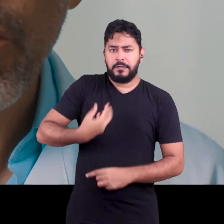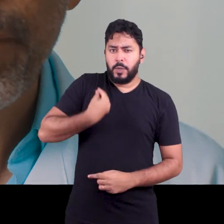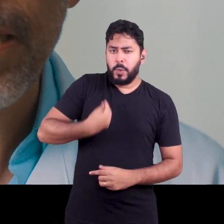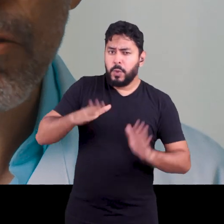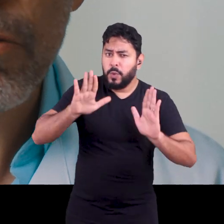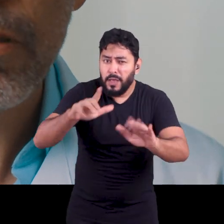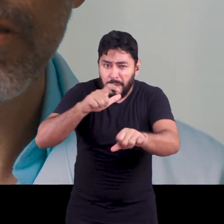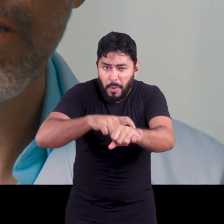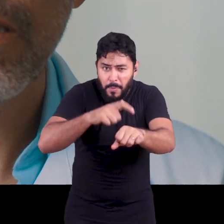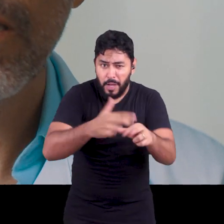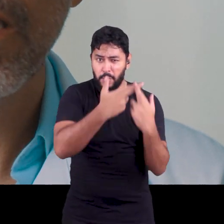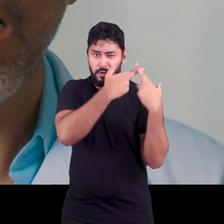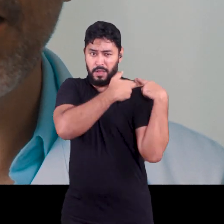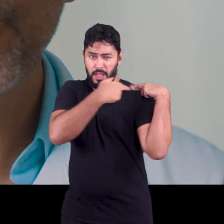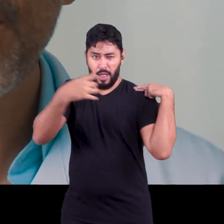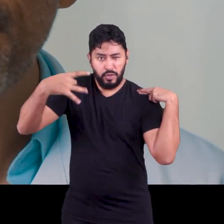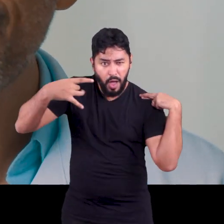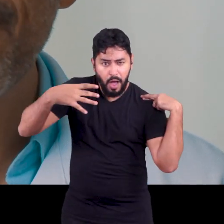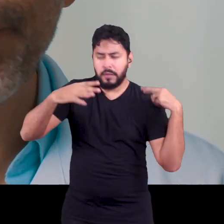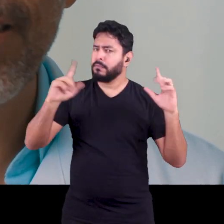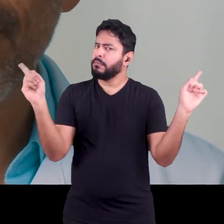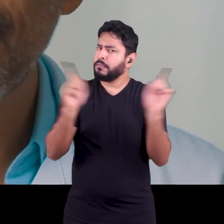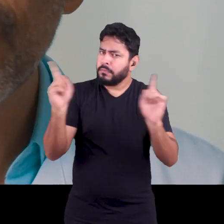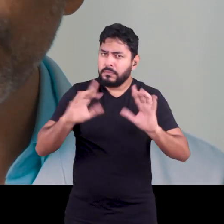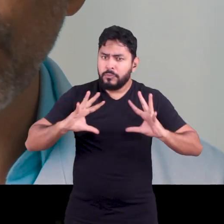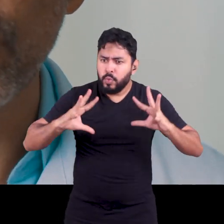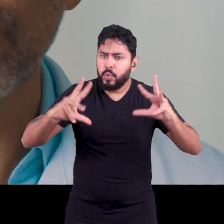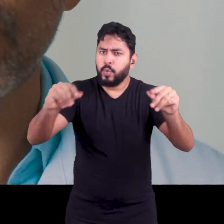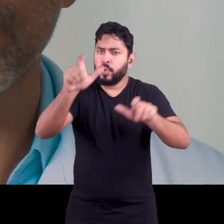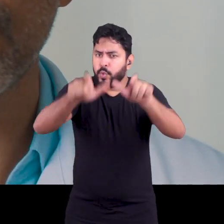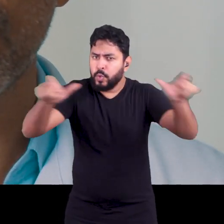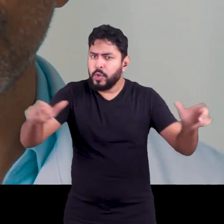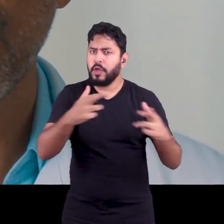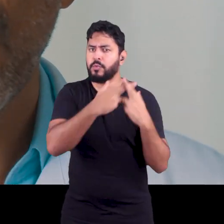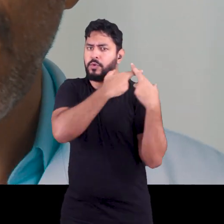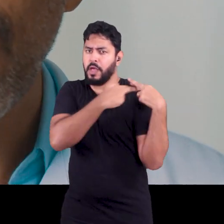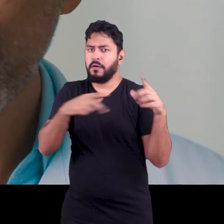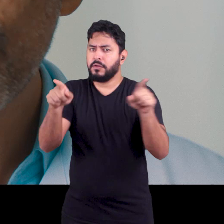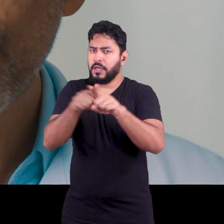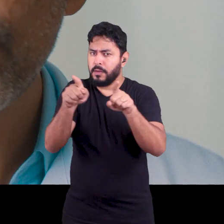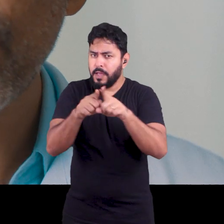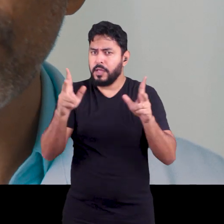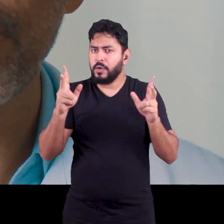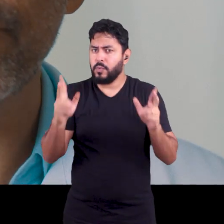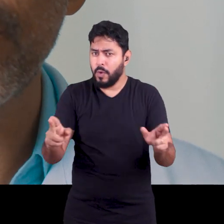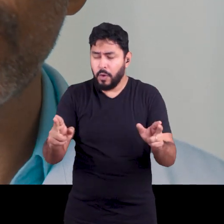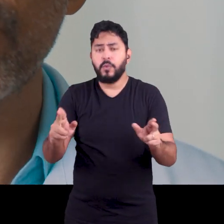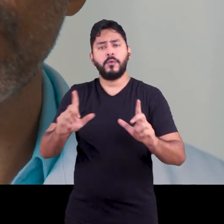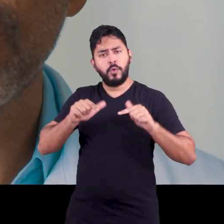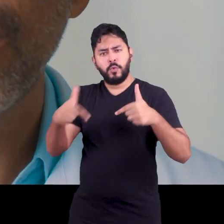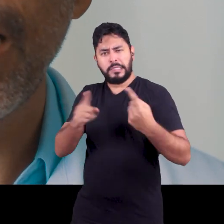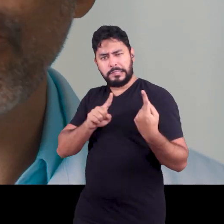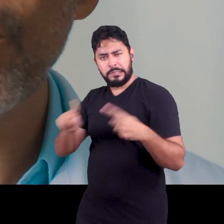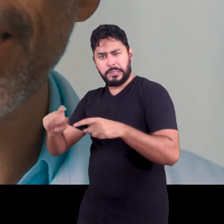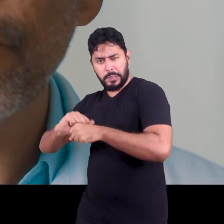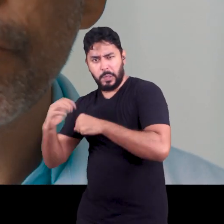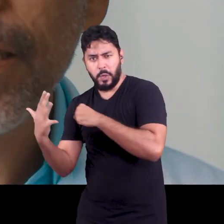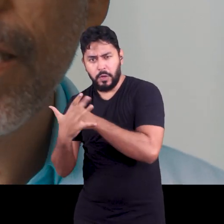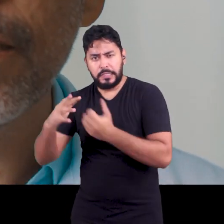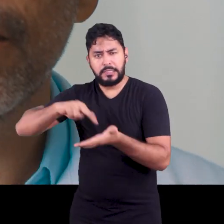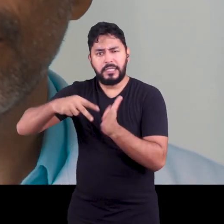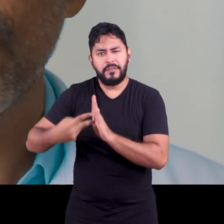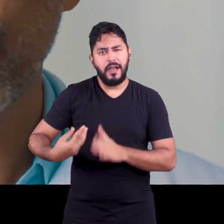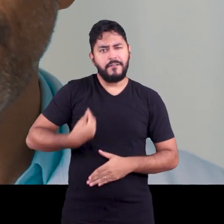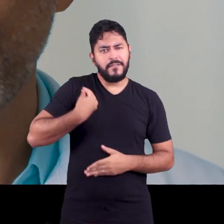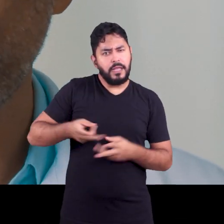mas nesse momento a responsabilidade precisa ser de todos. A luta contra o coronavírus é a luta da